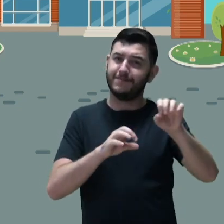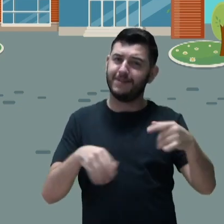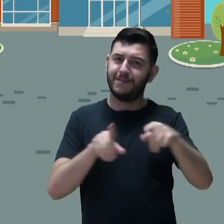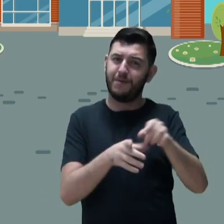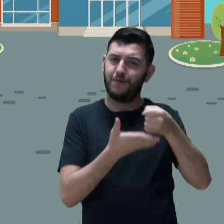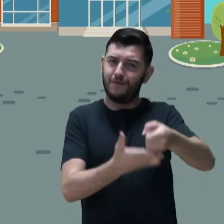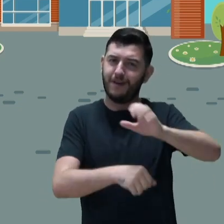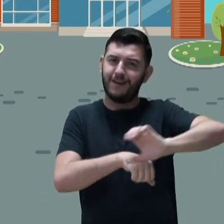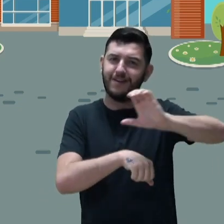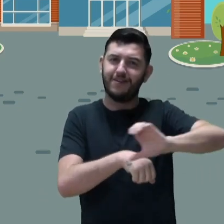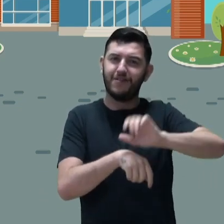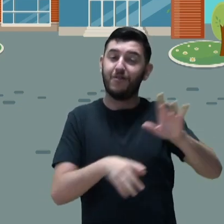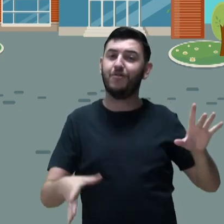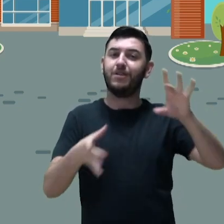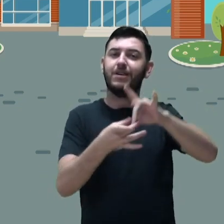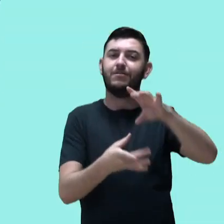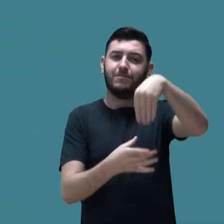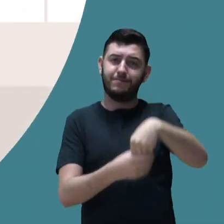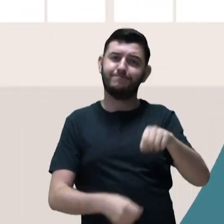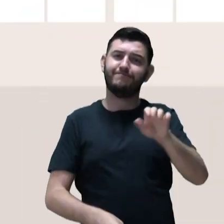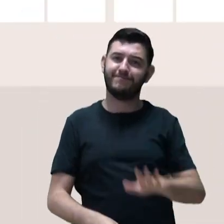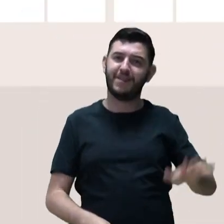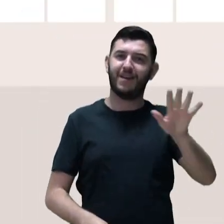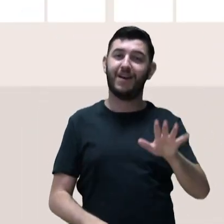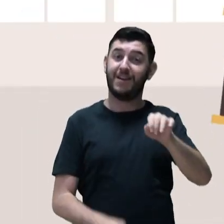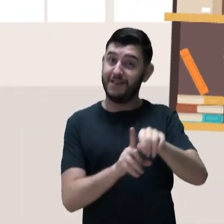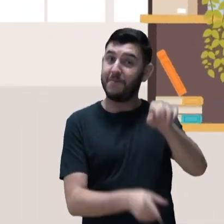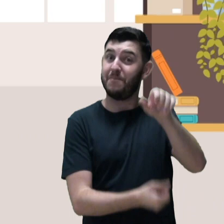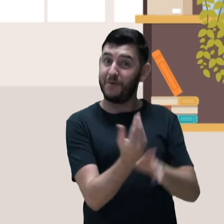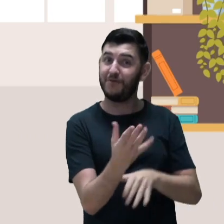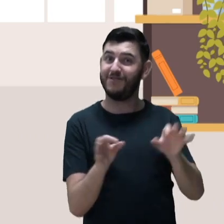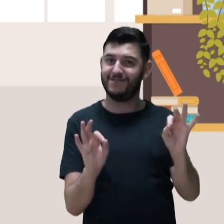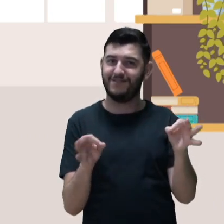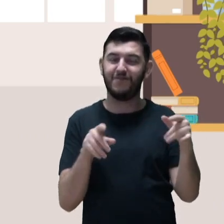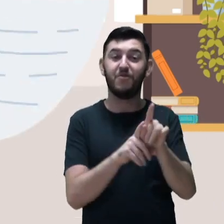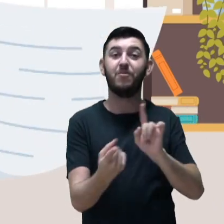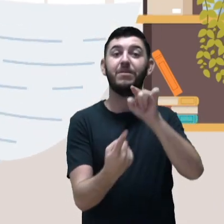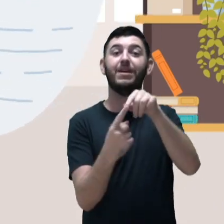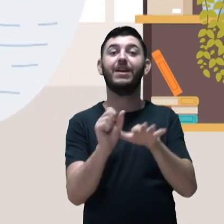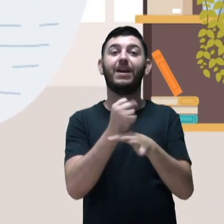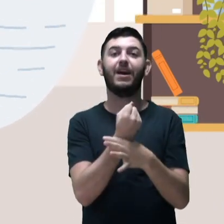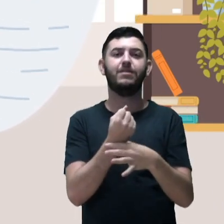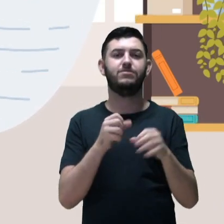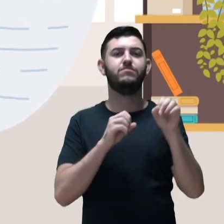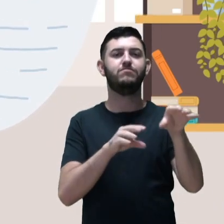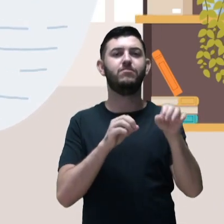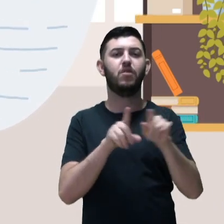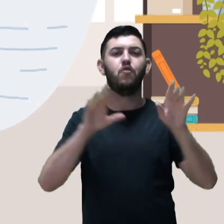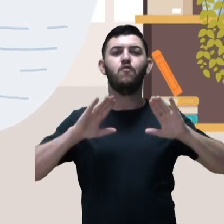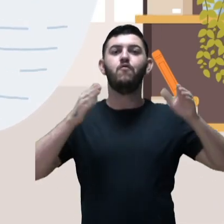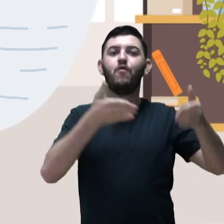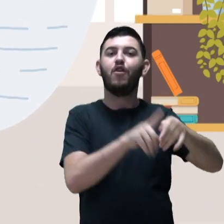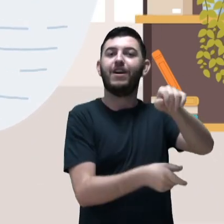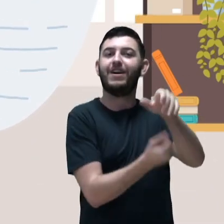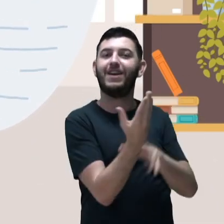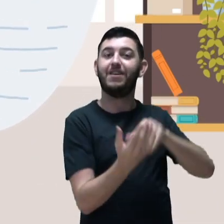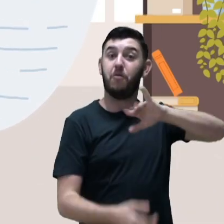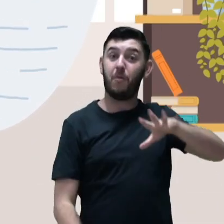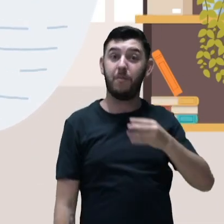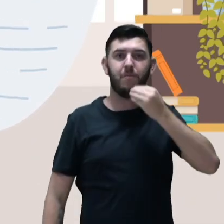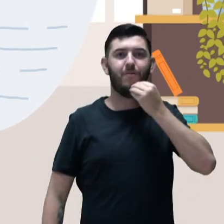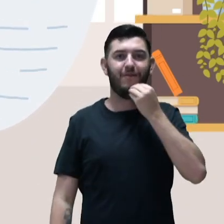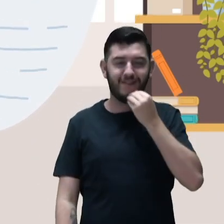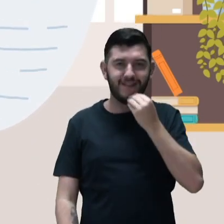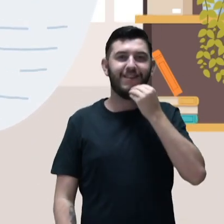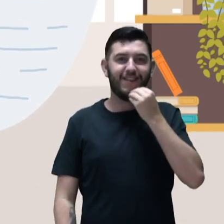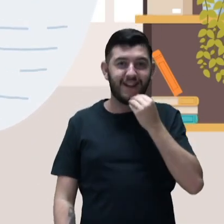alinhada às demandas do setor produtivo Para garantir uma educação com foco na criação de oportunidades